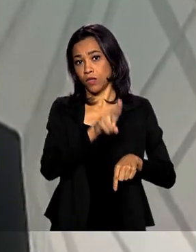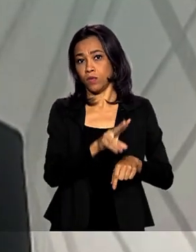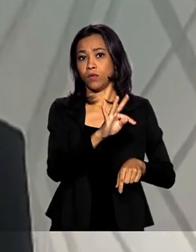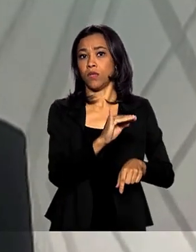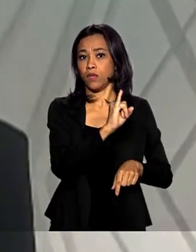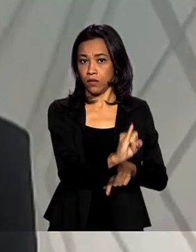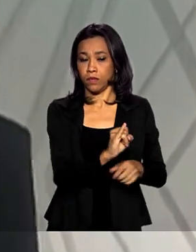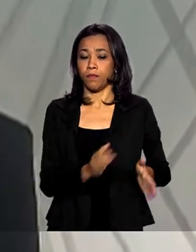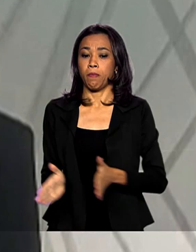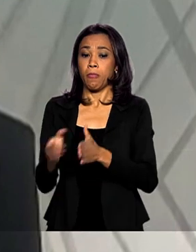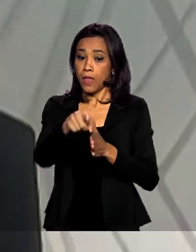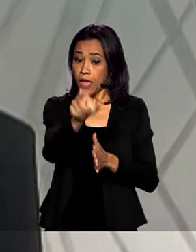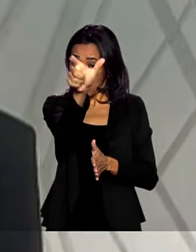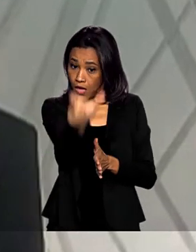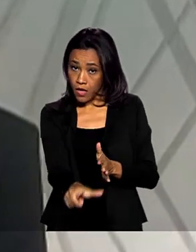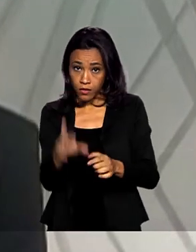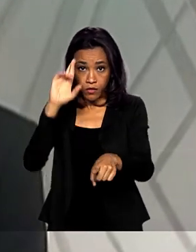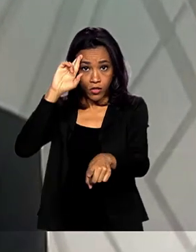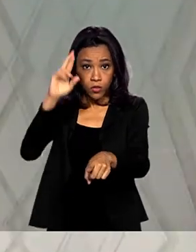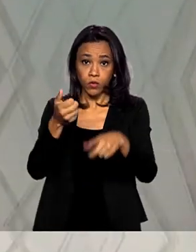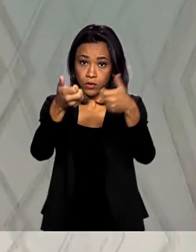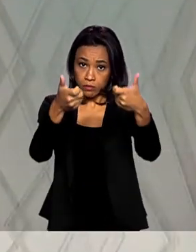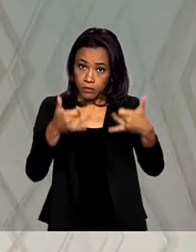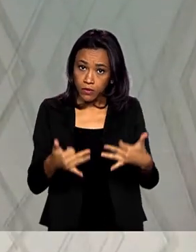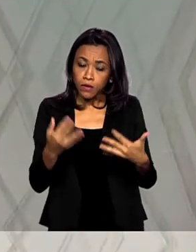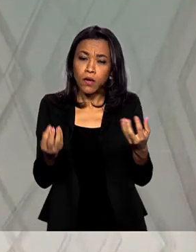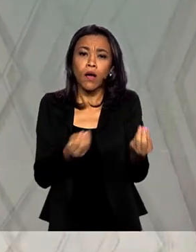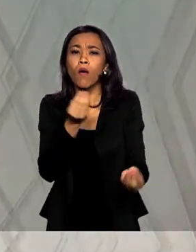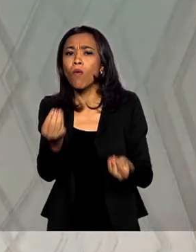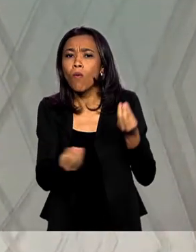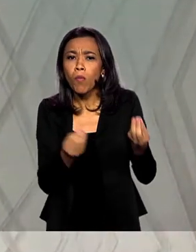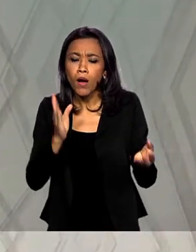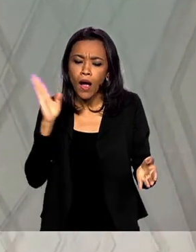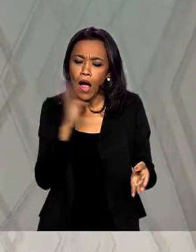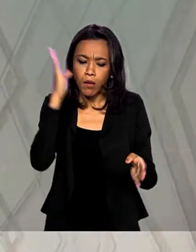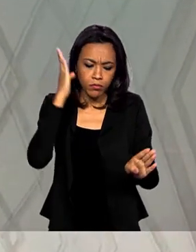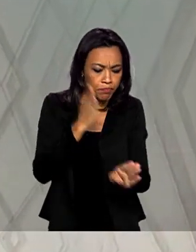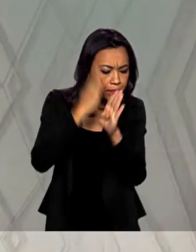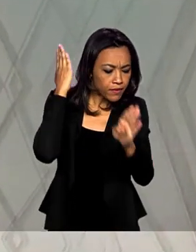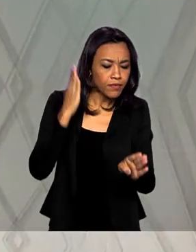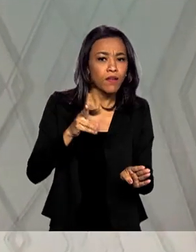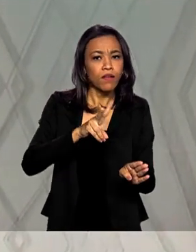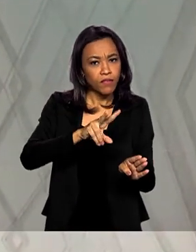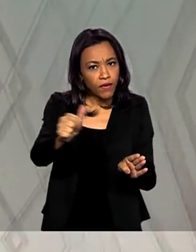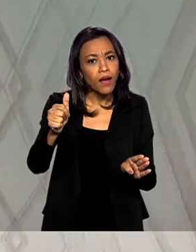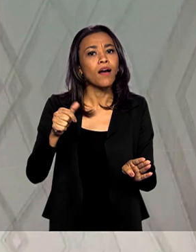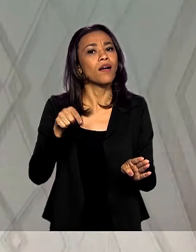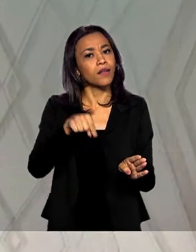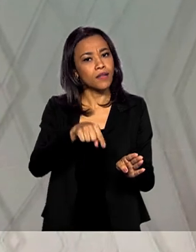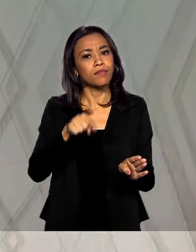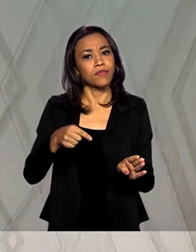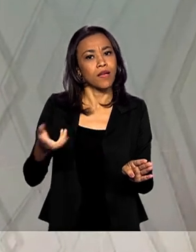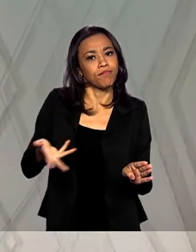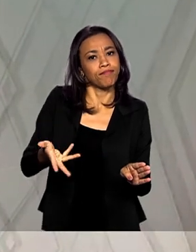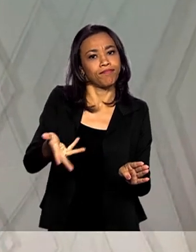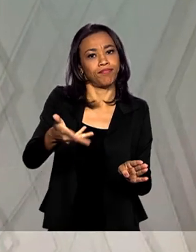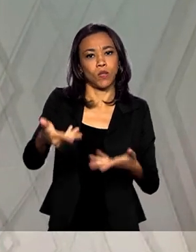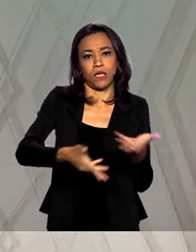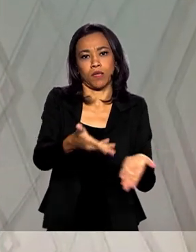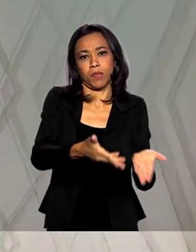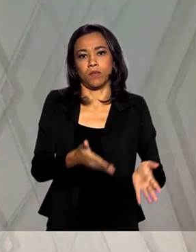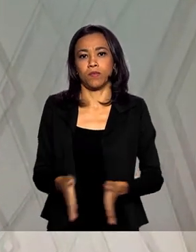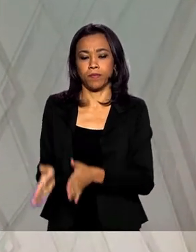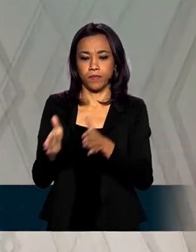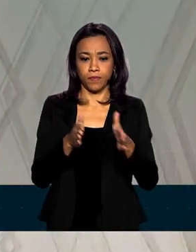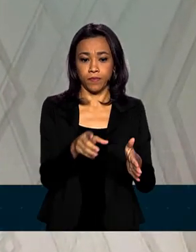hospital explica como esses testes rápidos vão agilizar o tratamento dos pacientes que tiveram confirmação da doença. Ter o